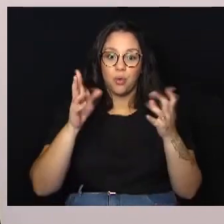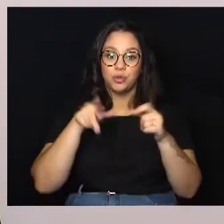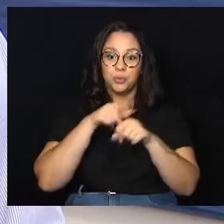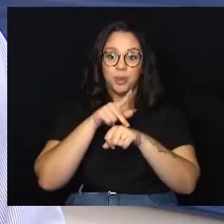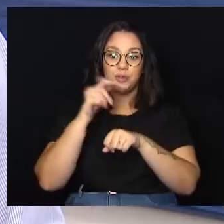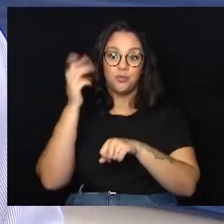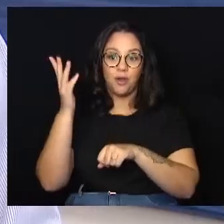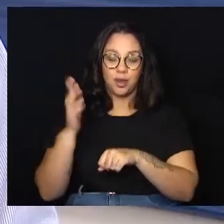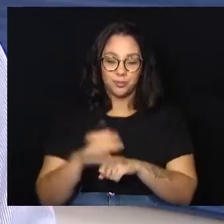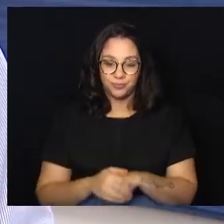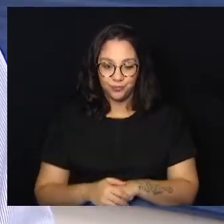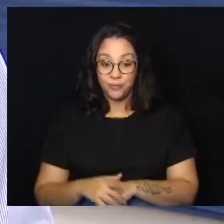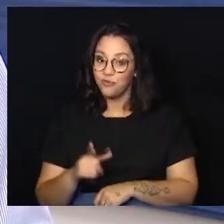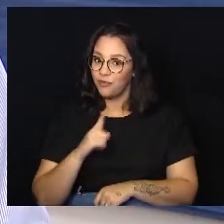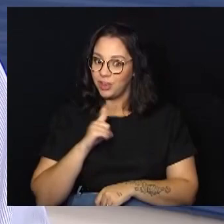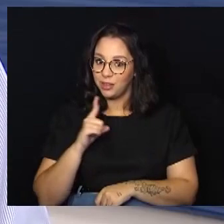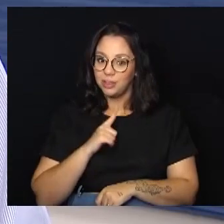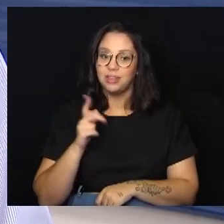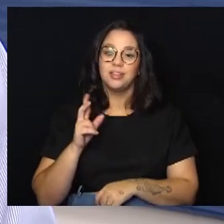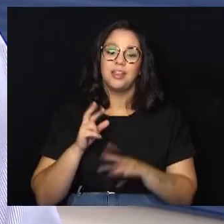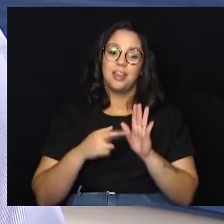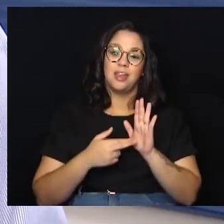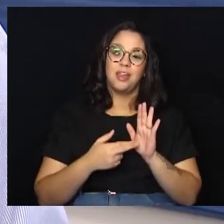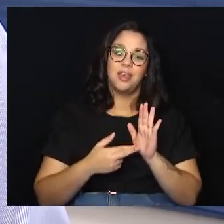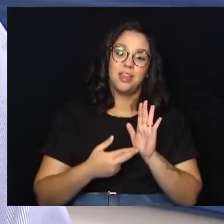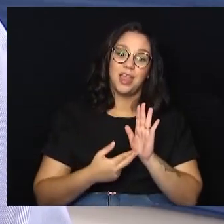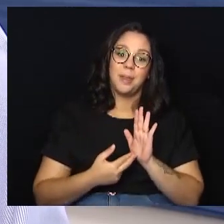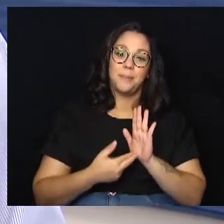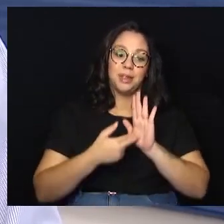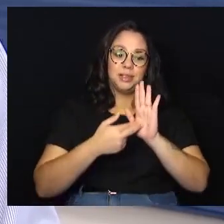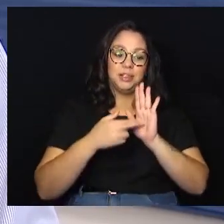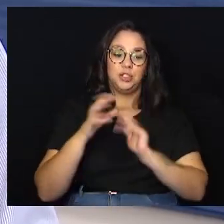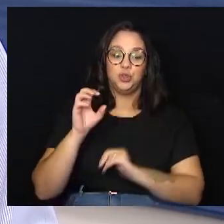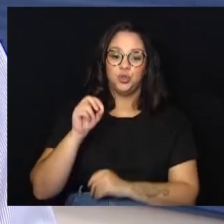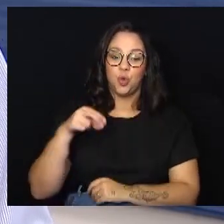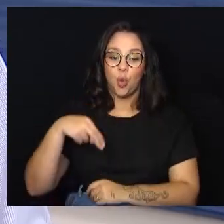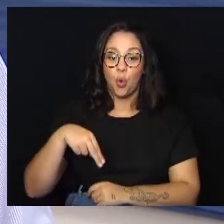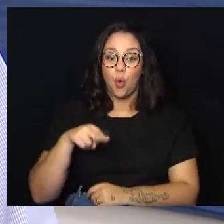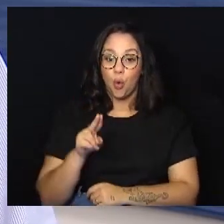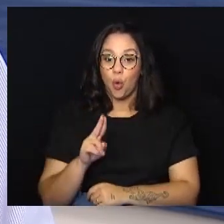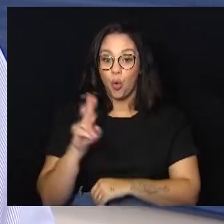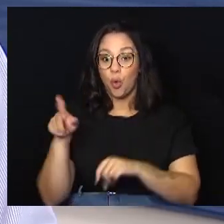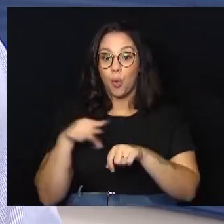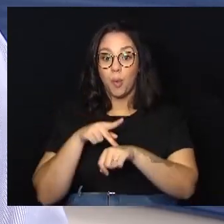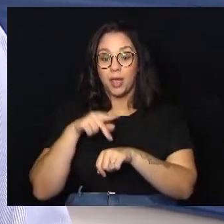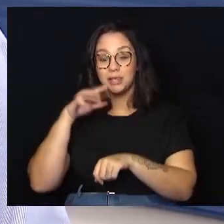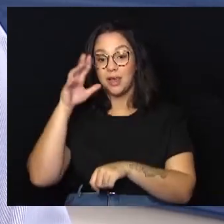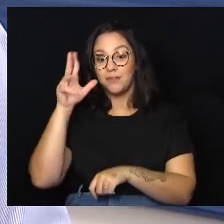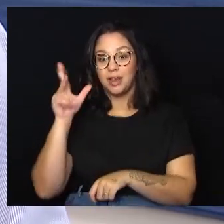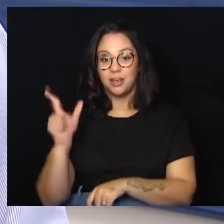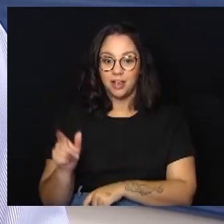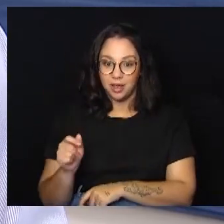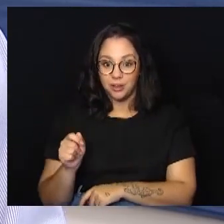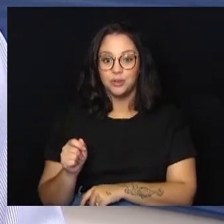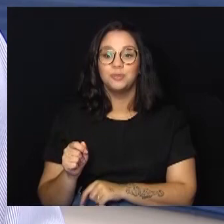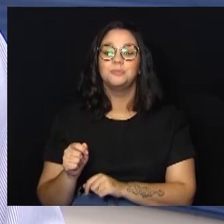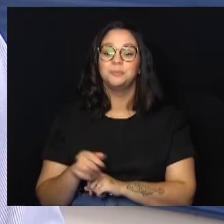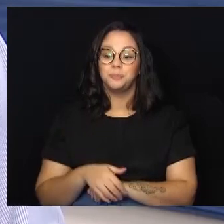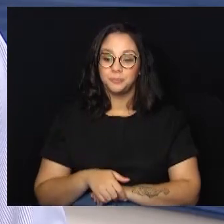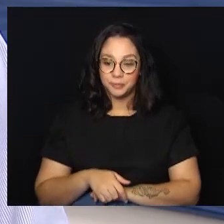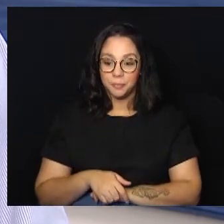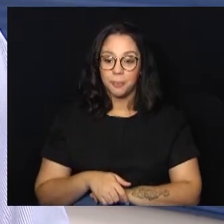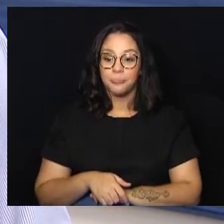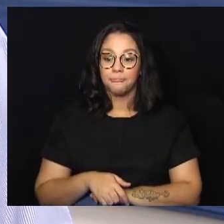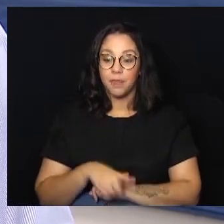internacional. Teremos representantes da ONU, das Organizações das Nações Unidas, de países africanos, e